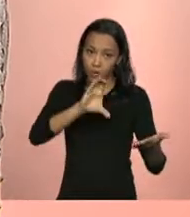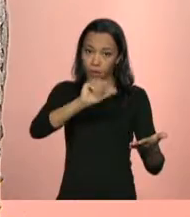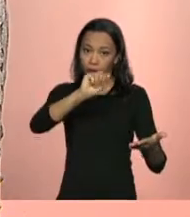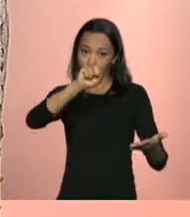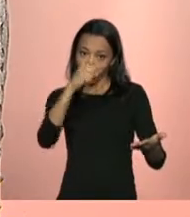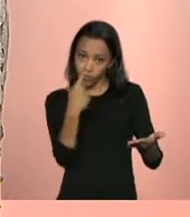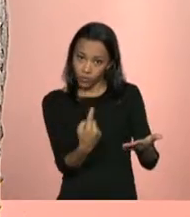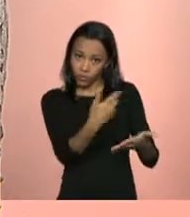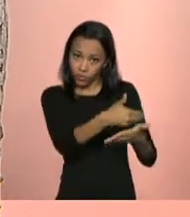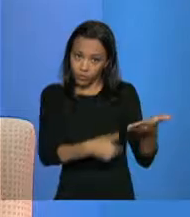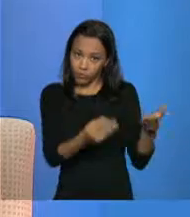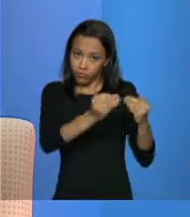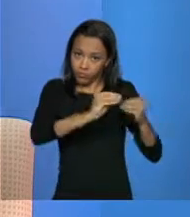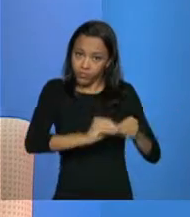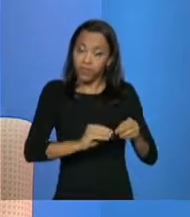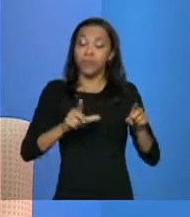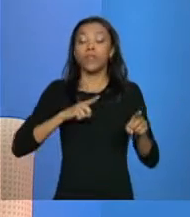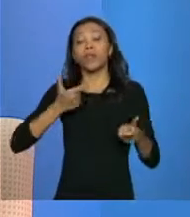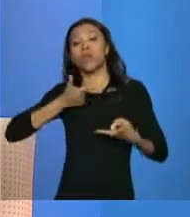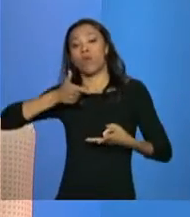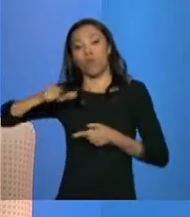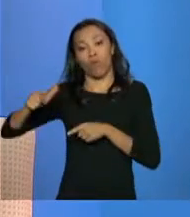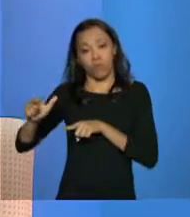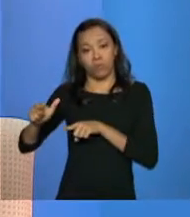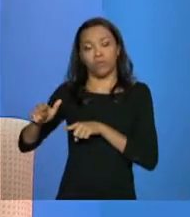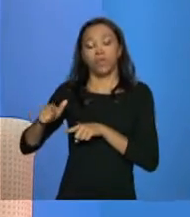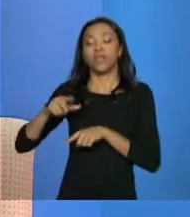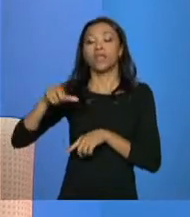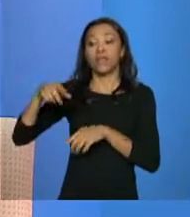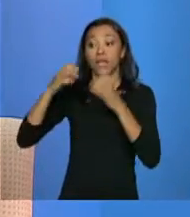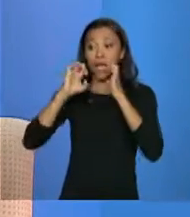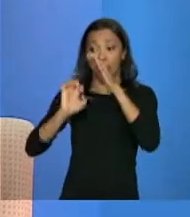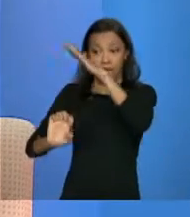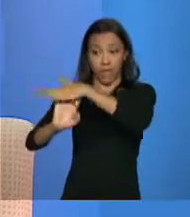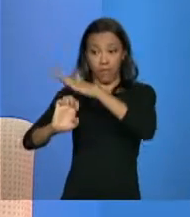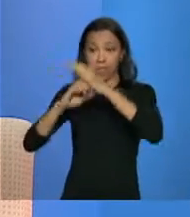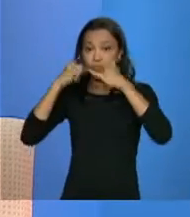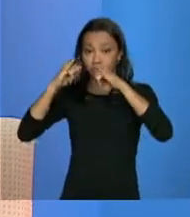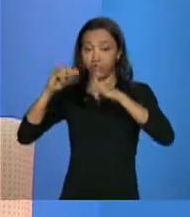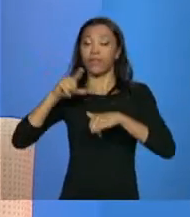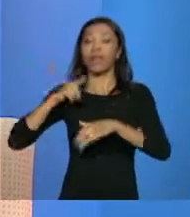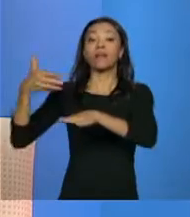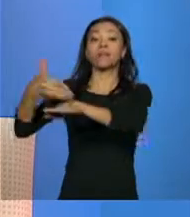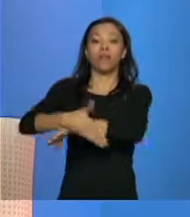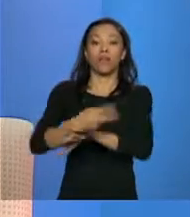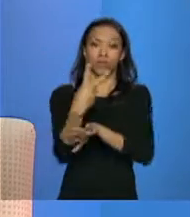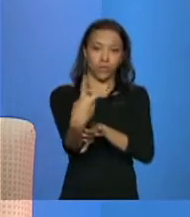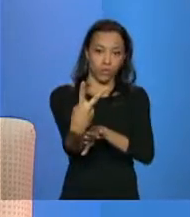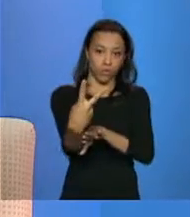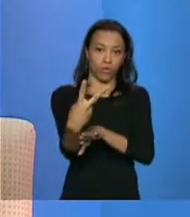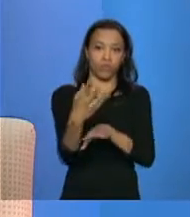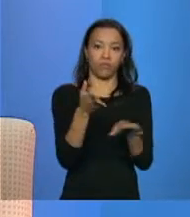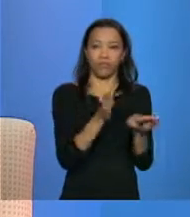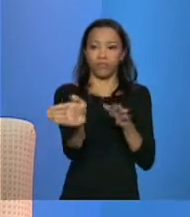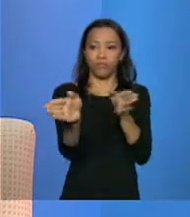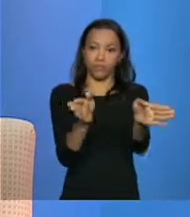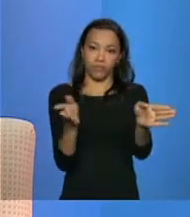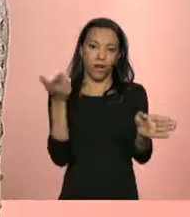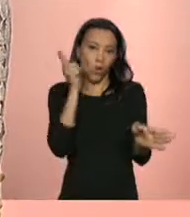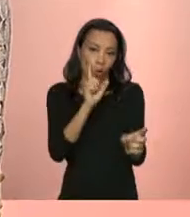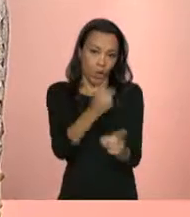que são os dois sistemas que as concessionárias de energia elétrica têm acesso para poder verificar se a família está ou não no Cadastro Único.